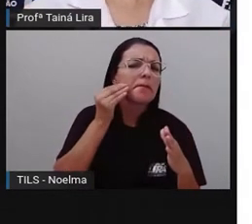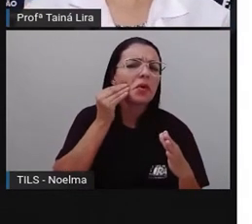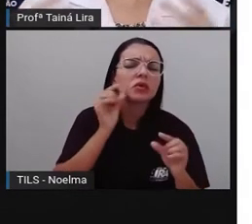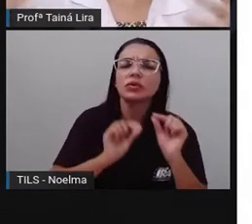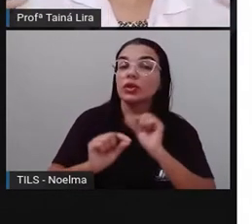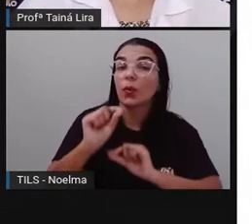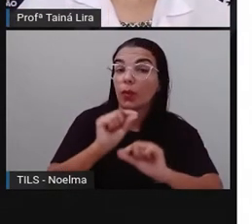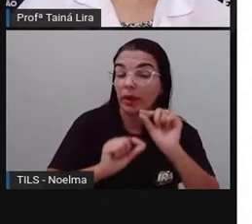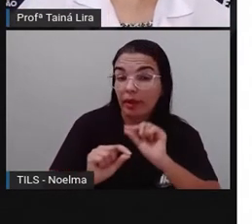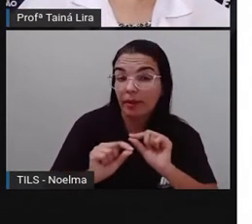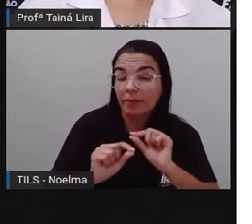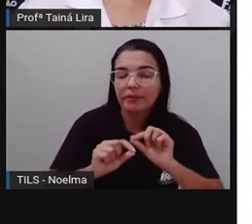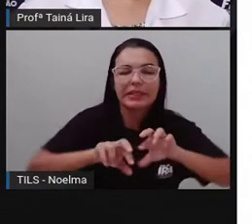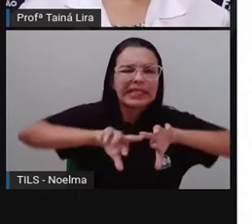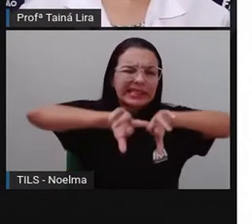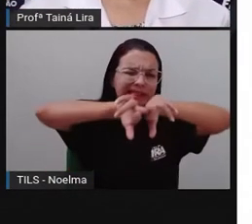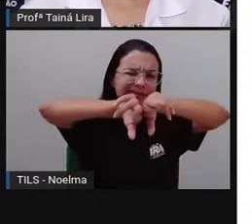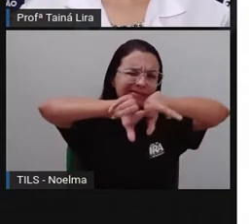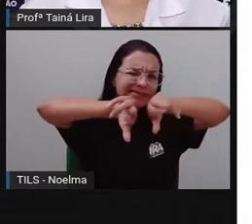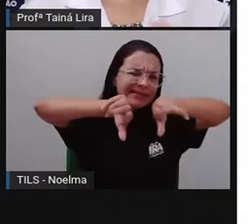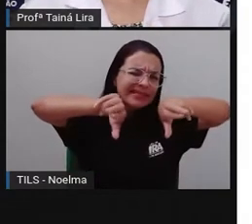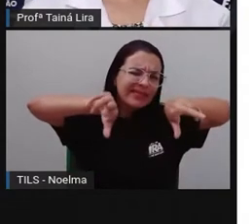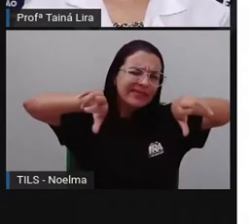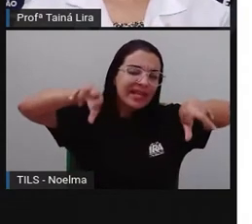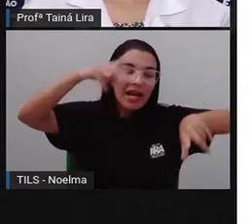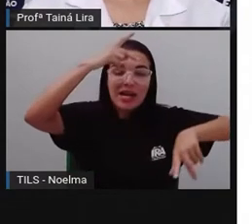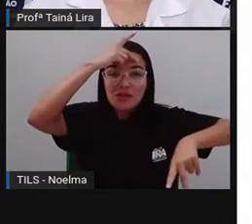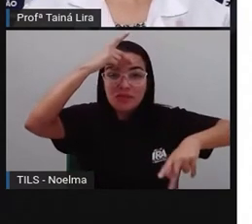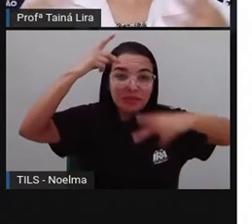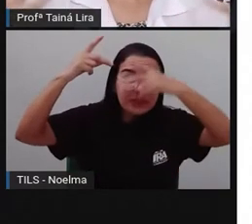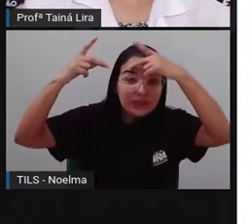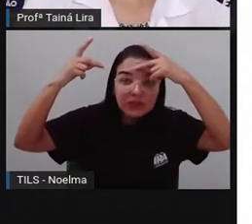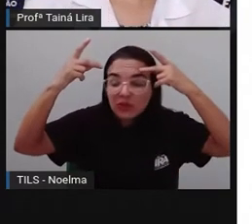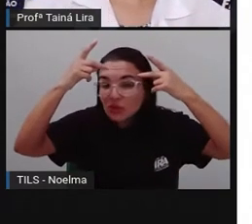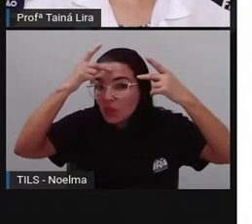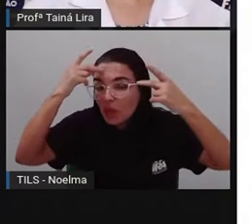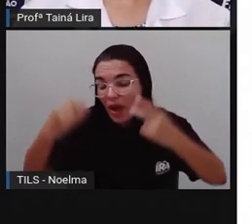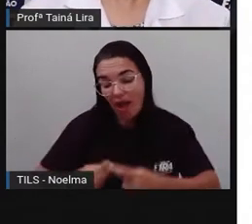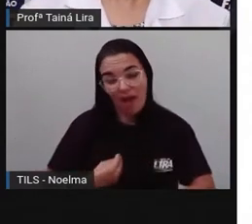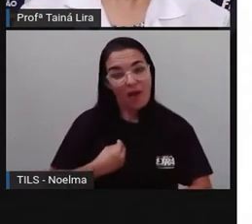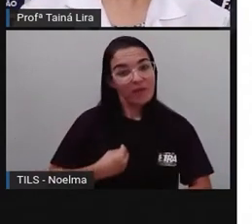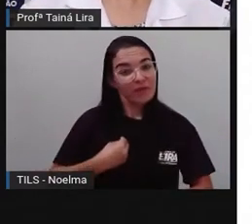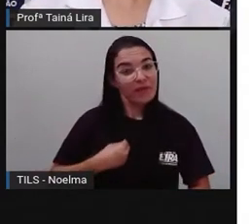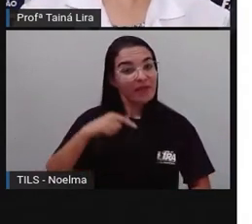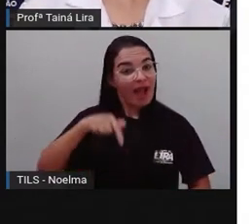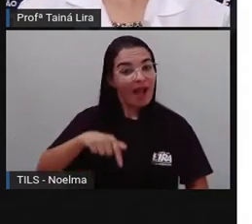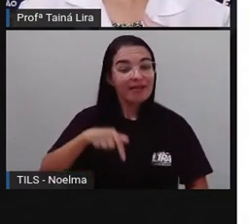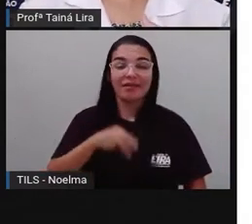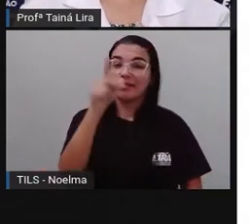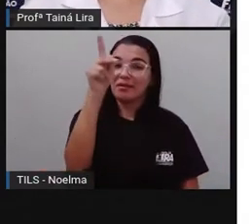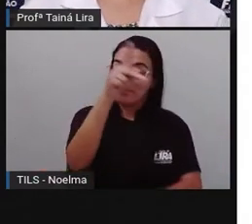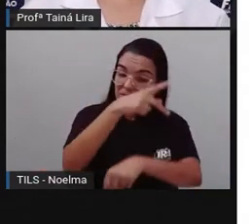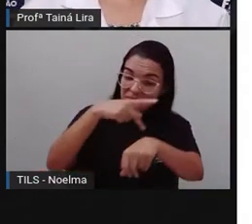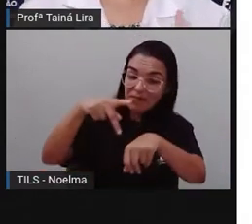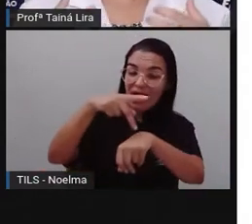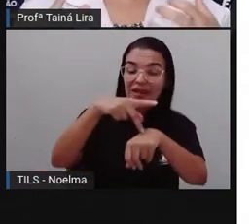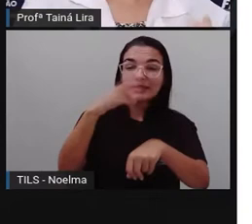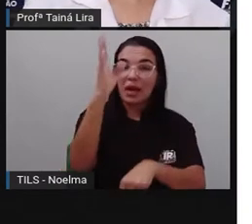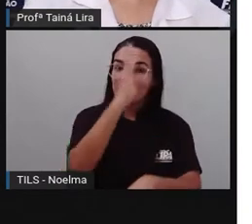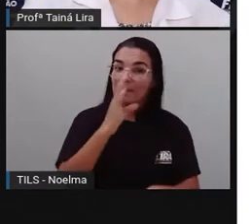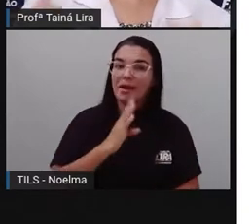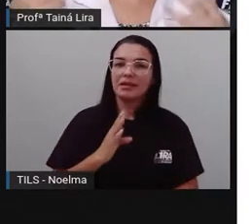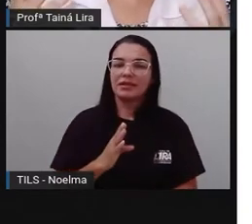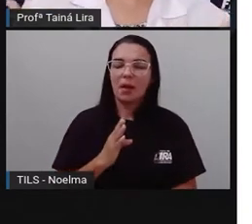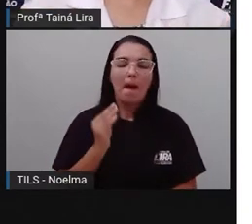diversidade de pessoas, não é? Que vivem no nosso país. Então, ela mostra que o